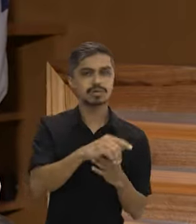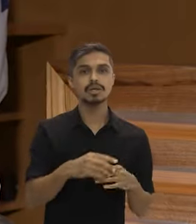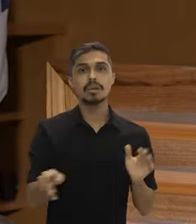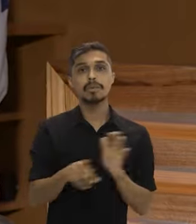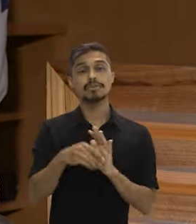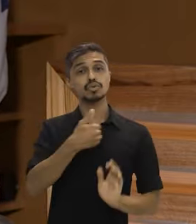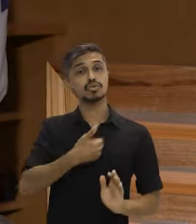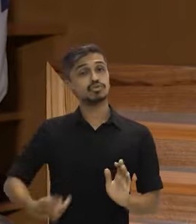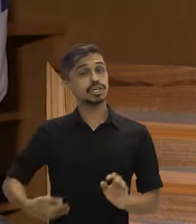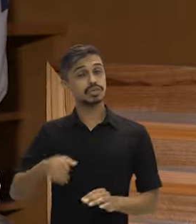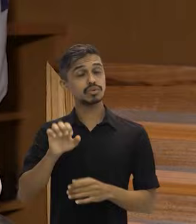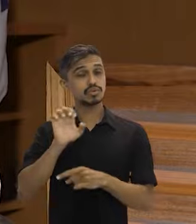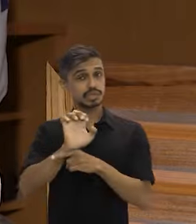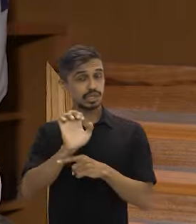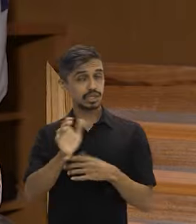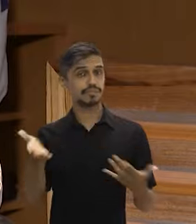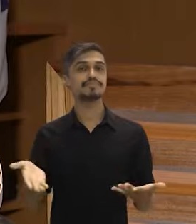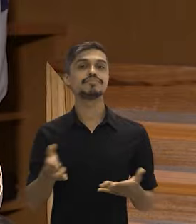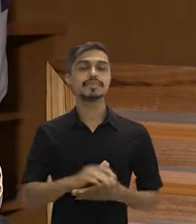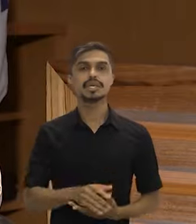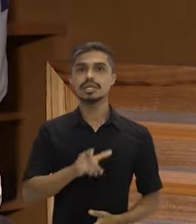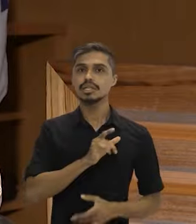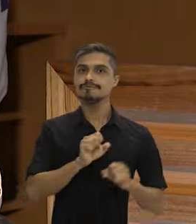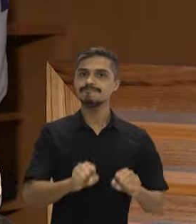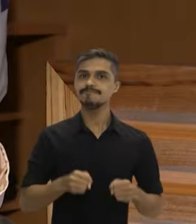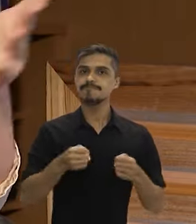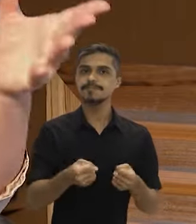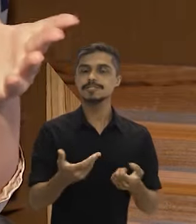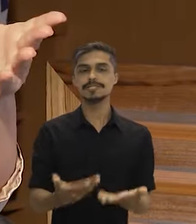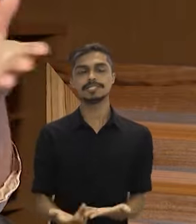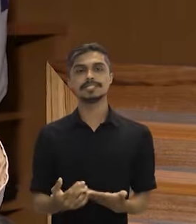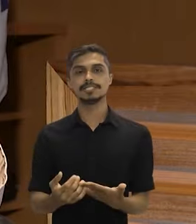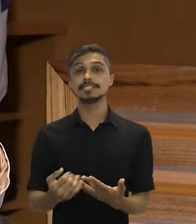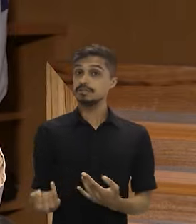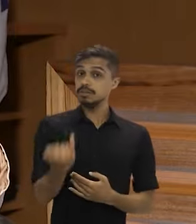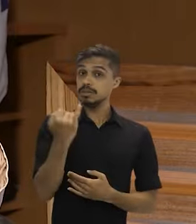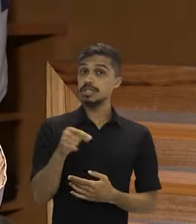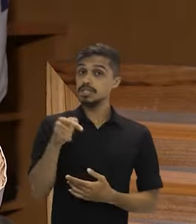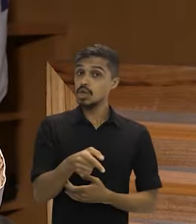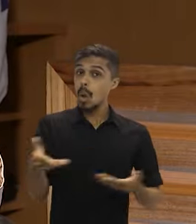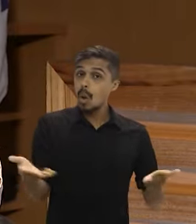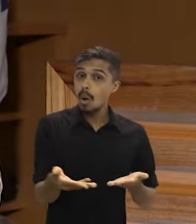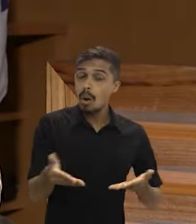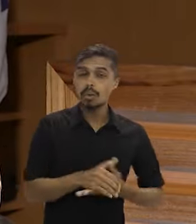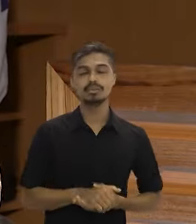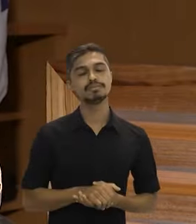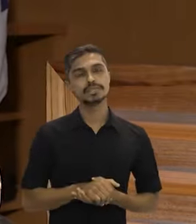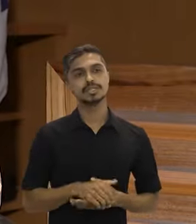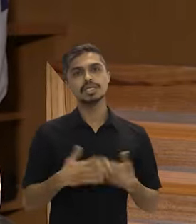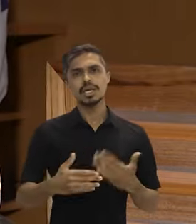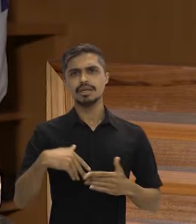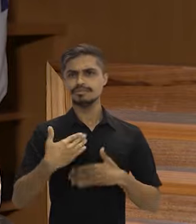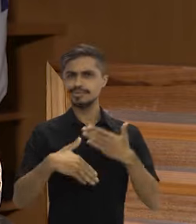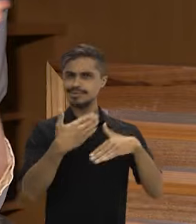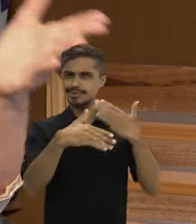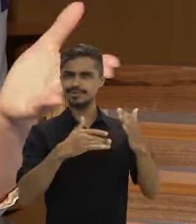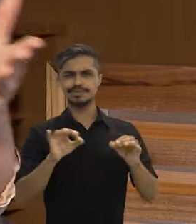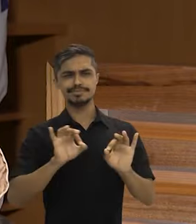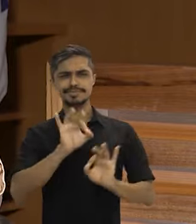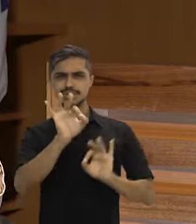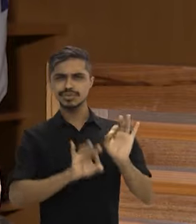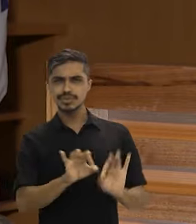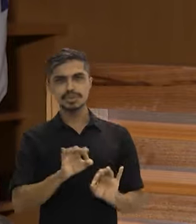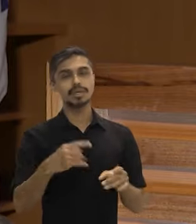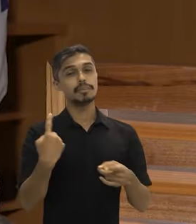dos governos estaduais. Nós temos ações importantes atualmente em desenvolvimento